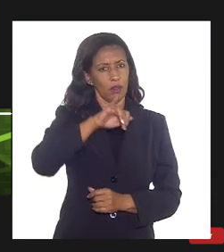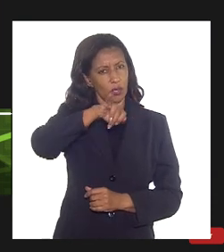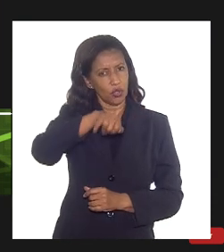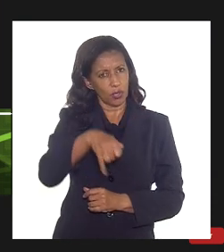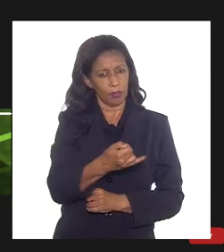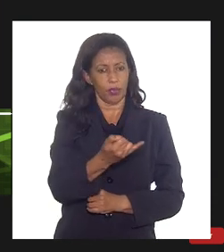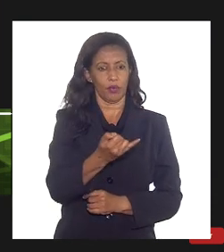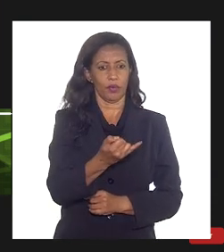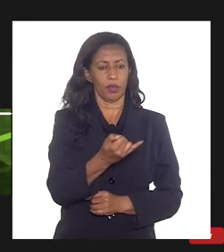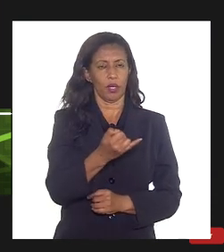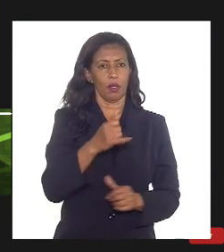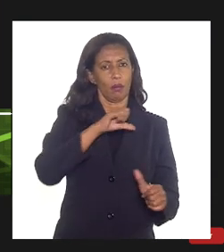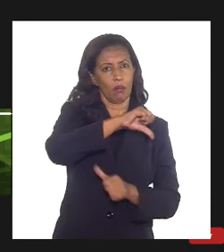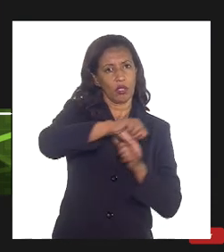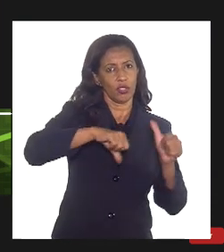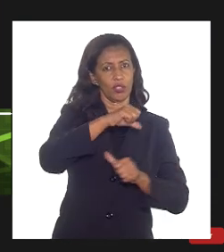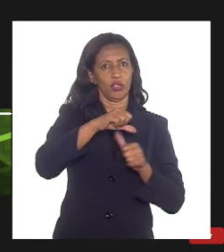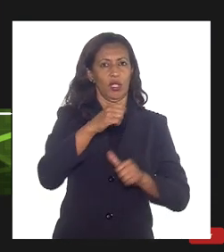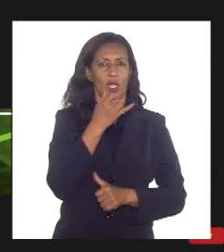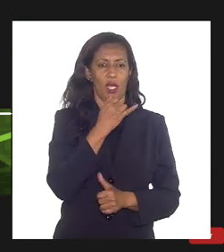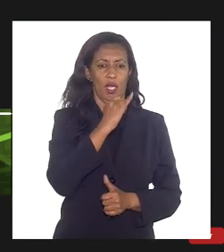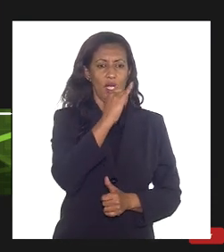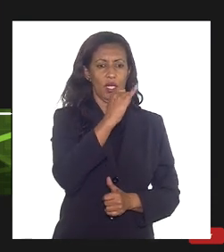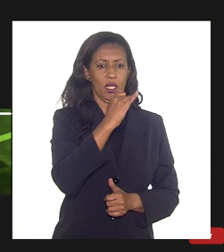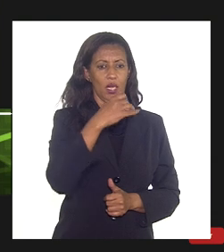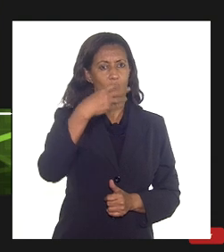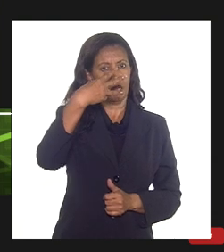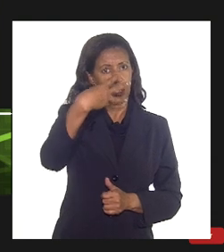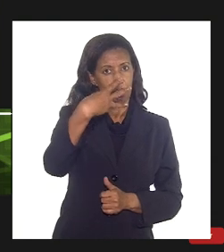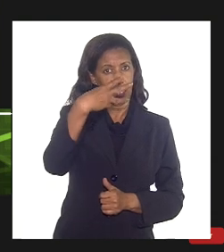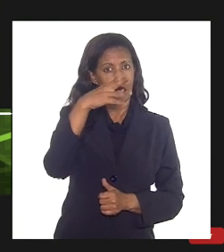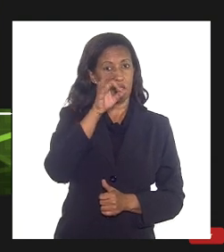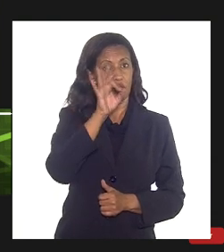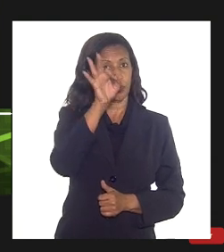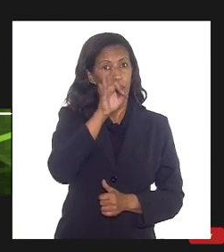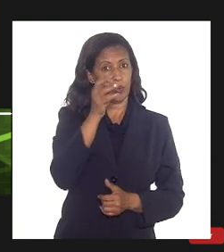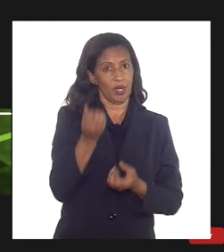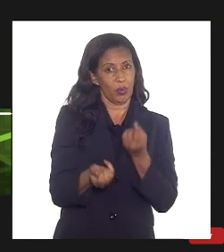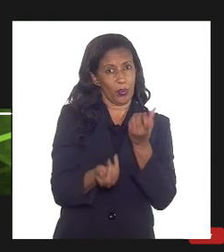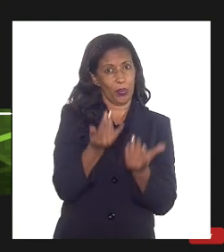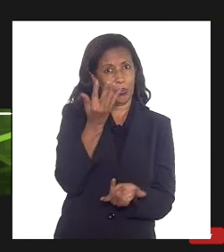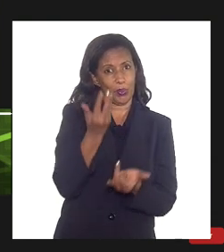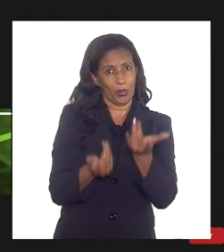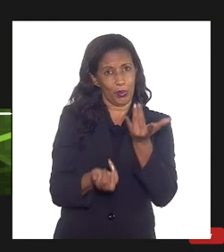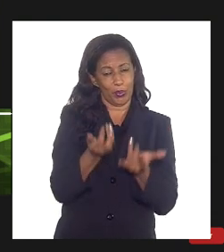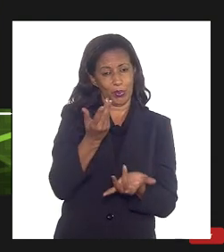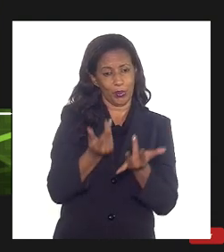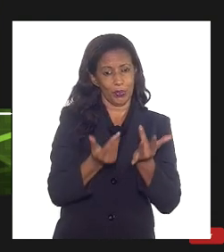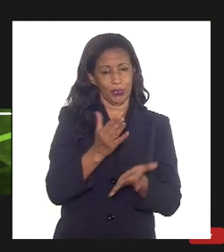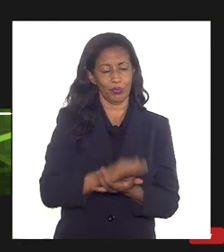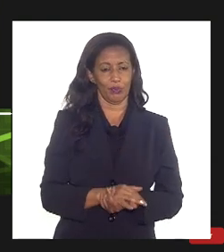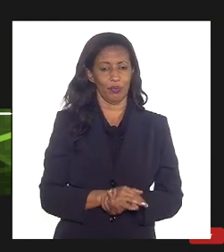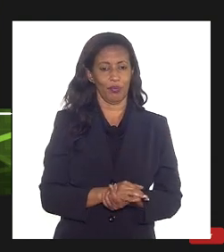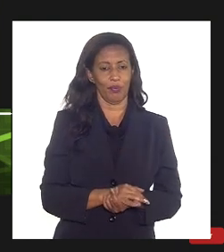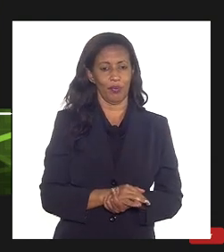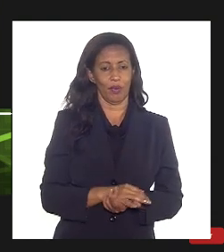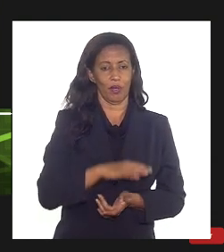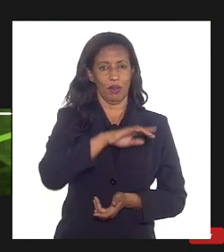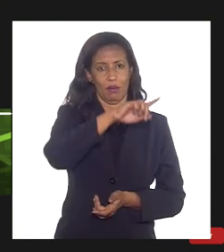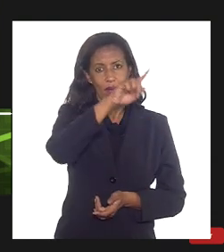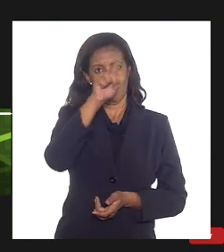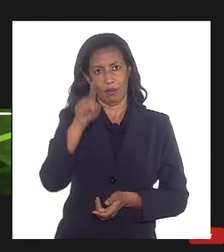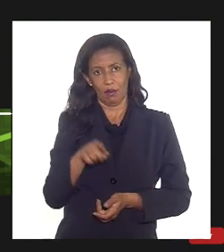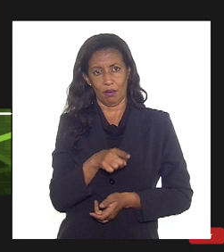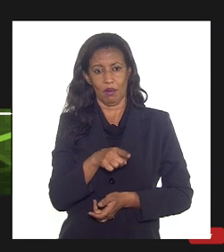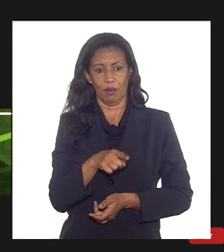gás para gerar energia até 3% de queima né esse gás é queimado e uma parcela aí